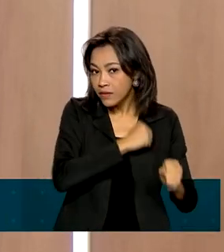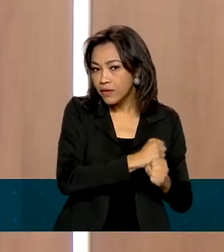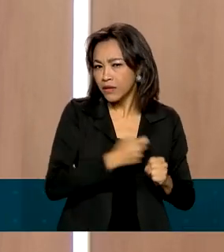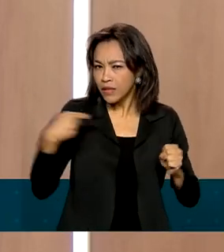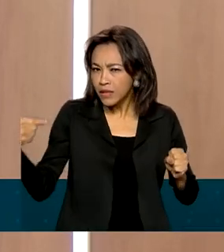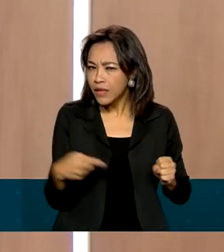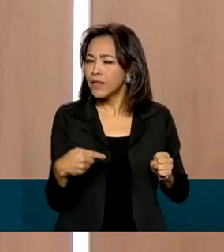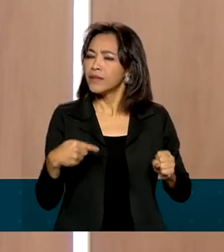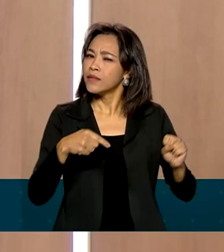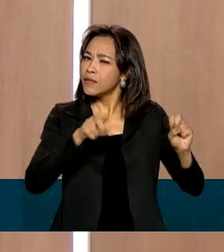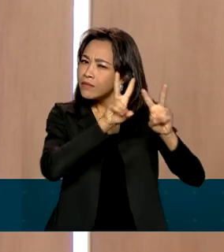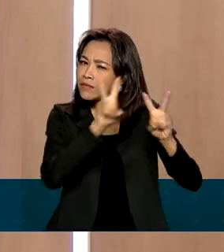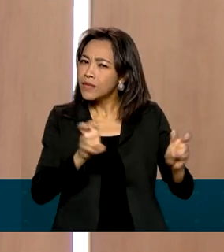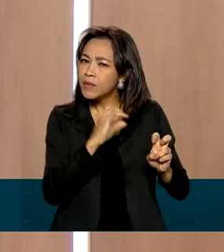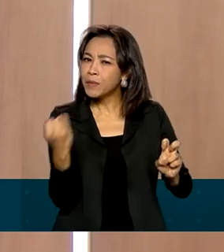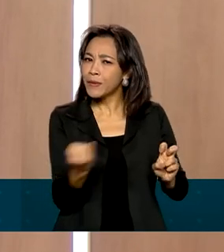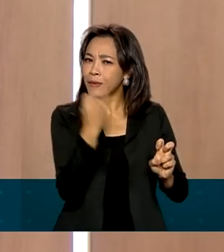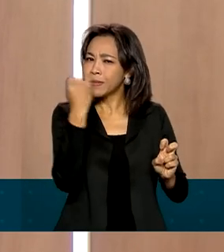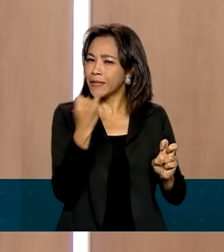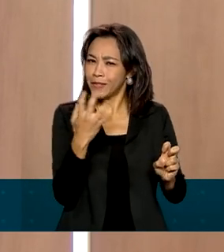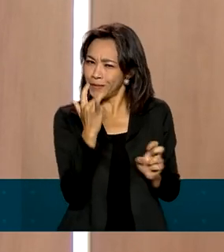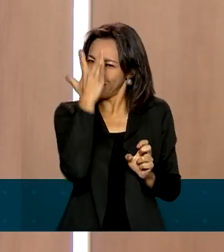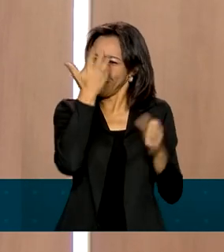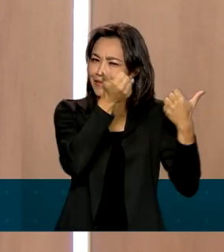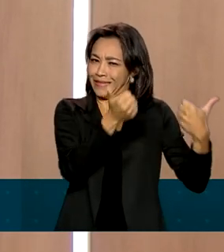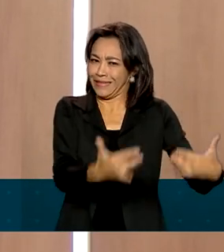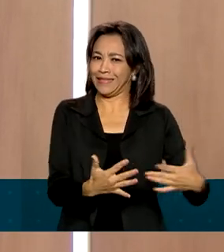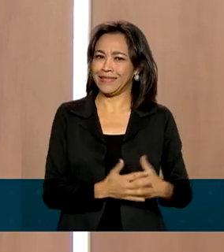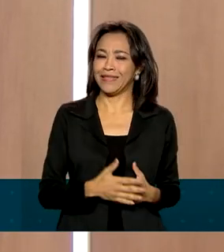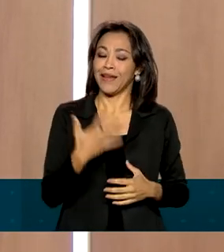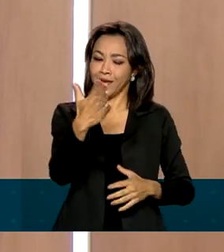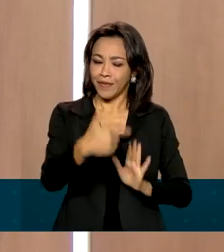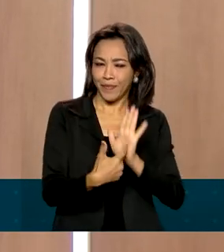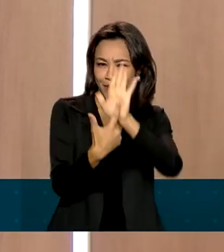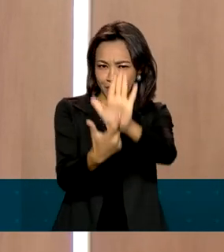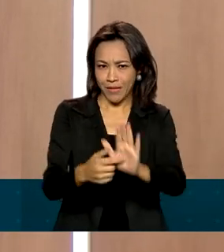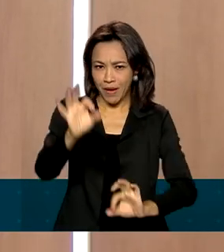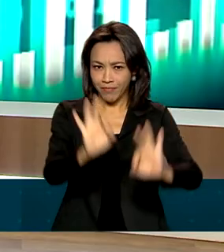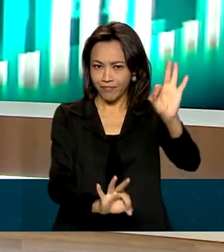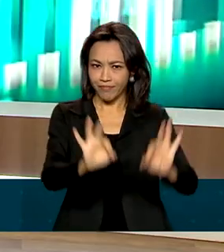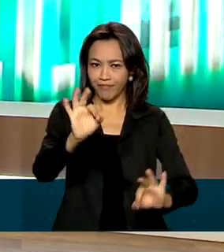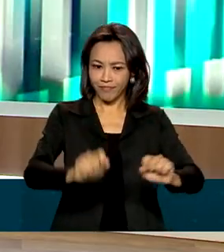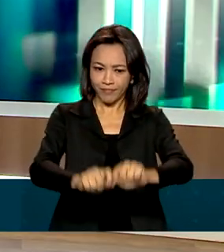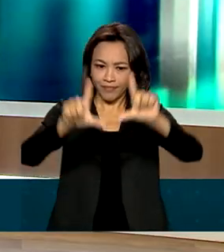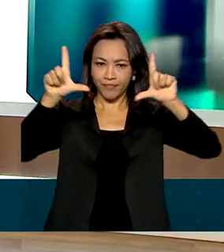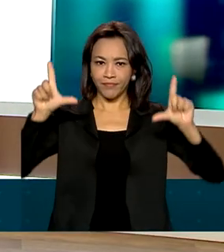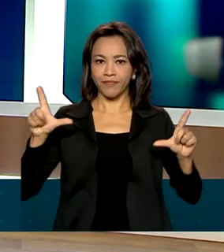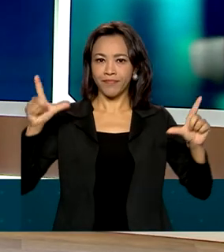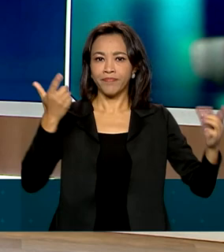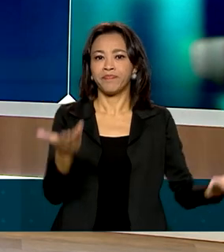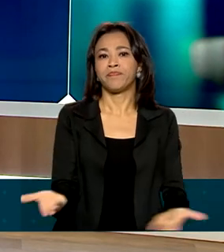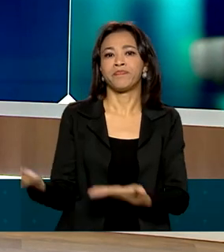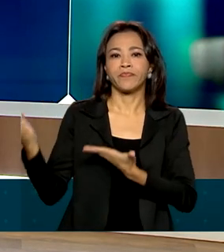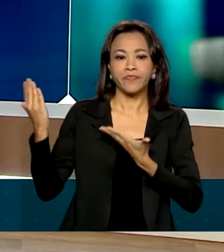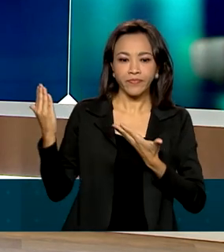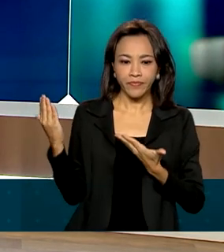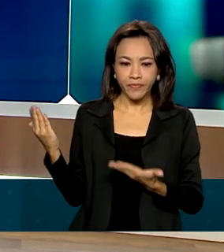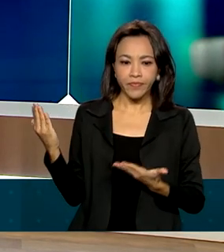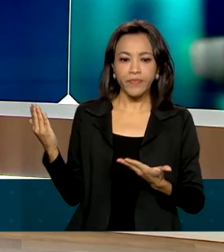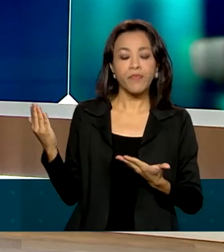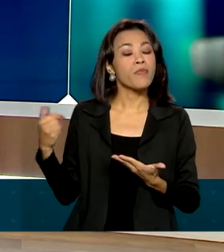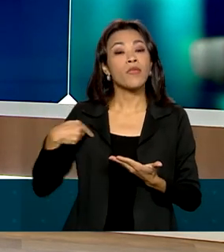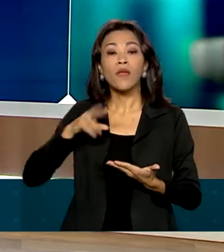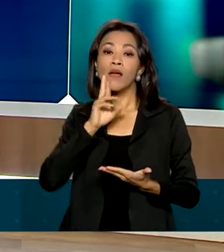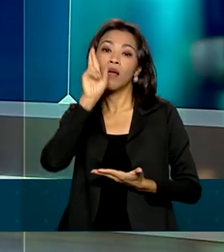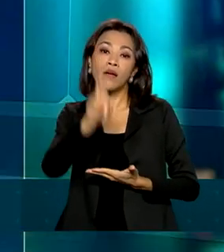importante, tão complexo, a nossa equipe de produção preparou uma arte para você, telespectador, que vamos compartilhar a partir de agora. O